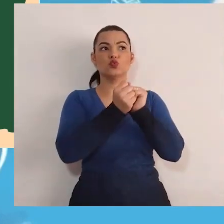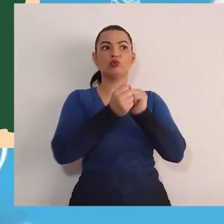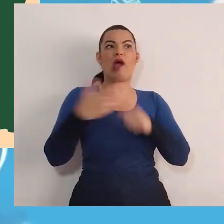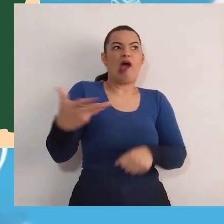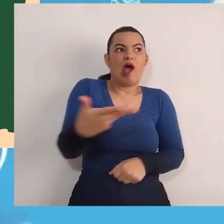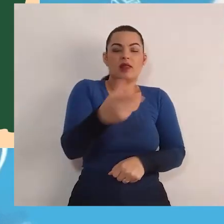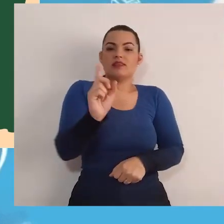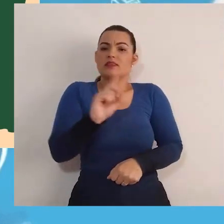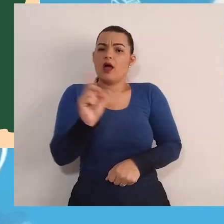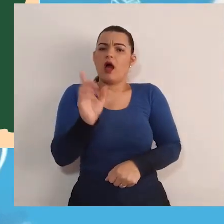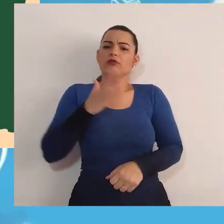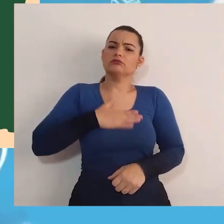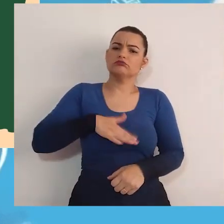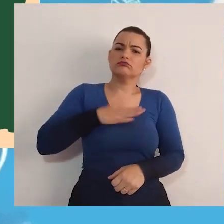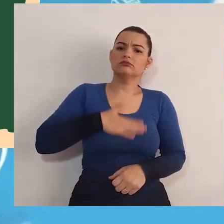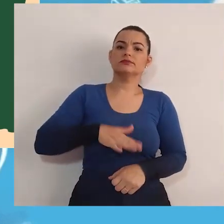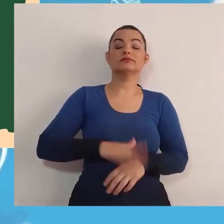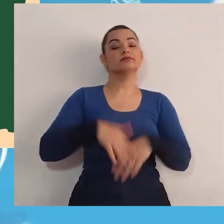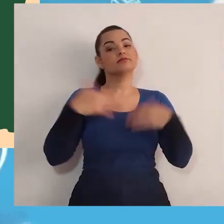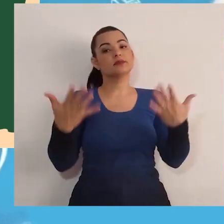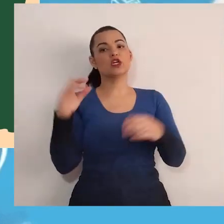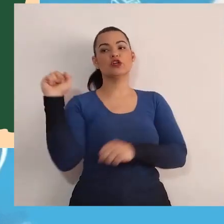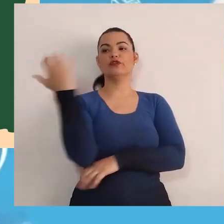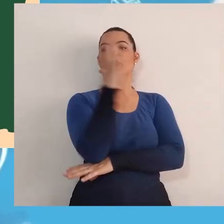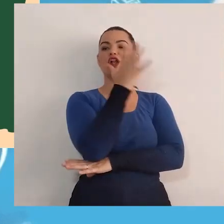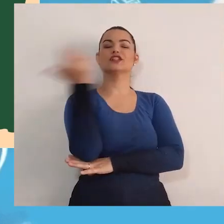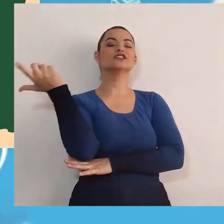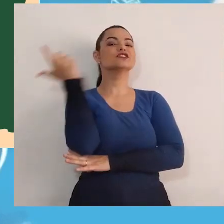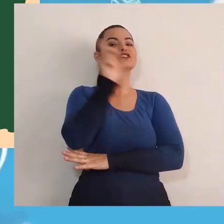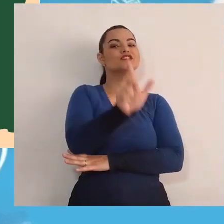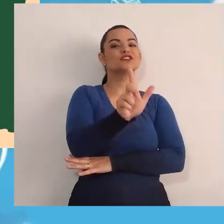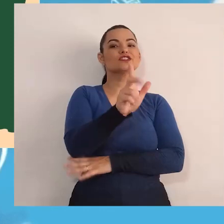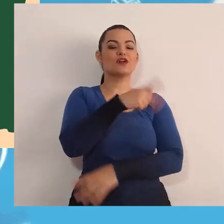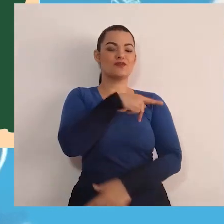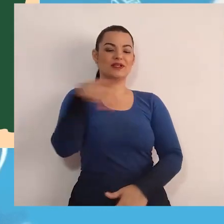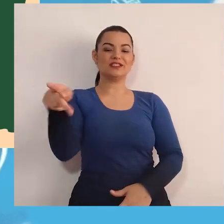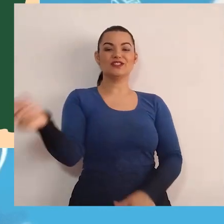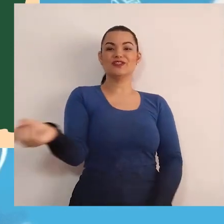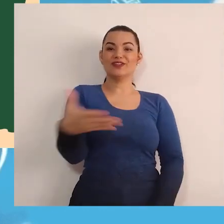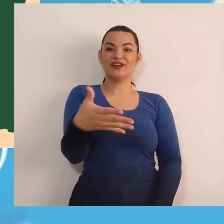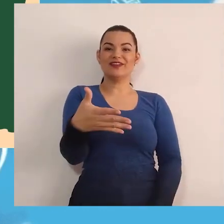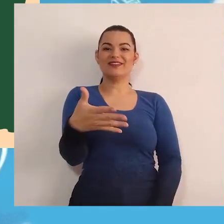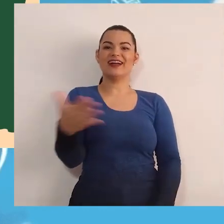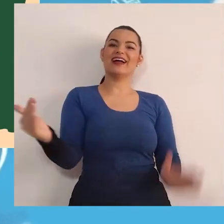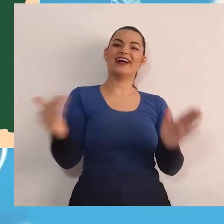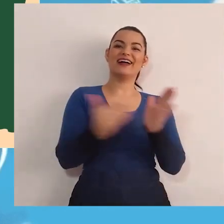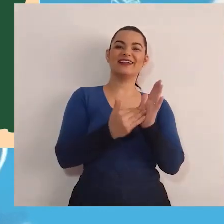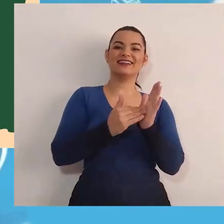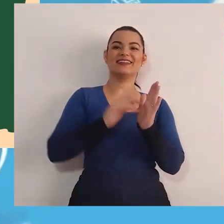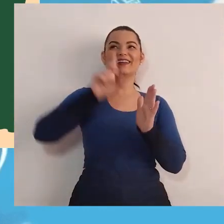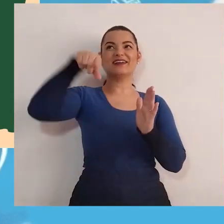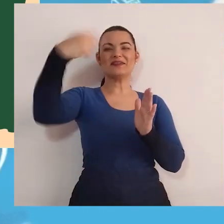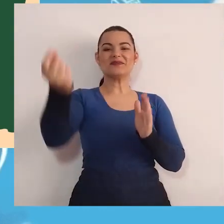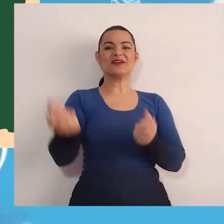assim que a floresta ganhou a nova presidenta. Até a próxima primavera!